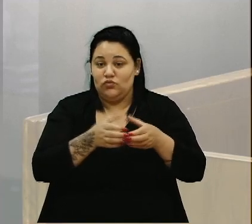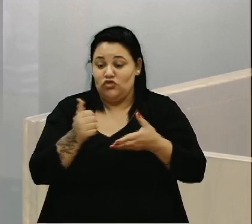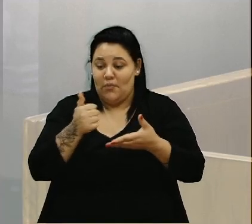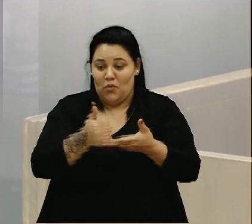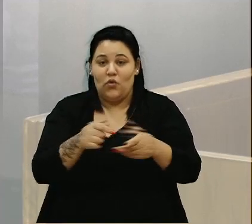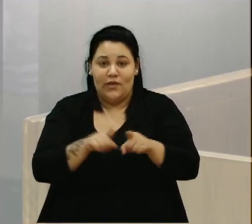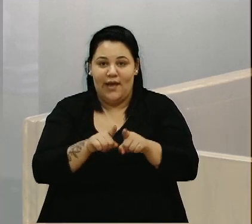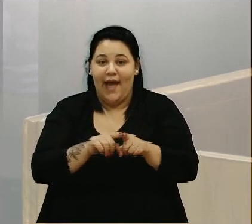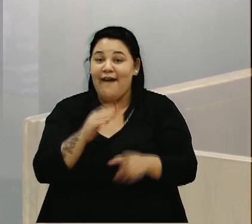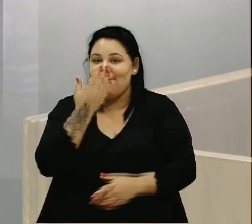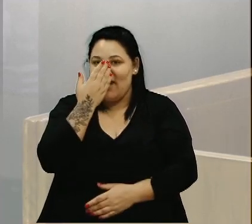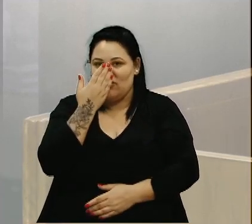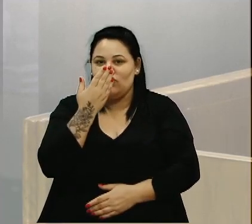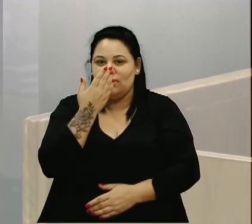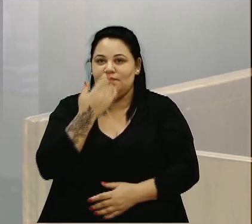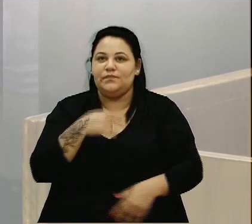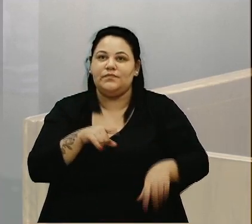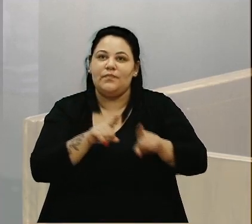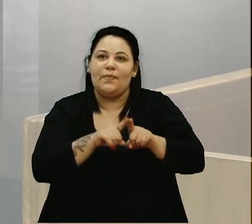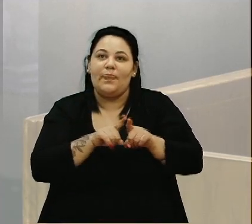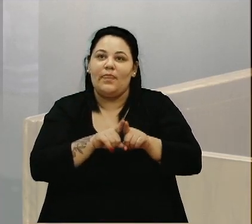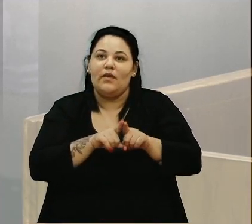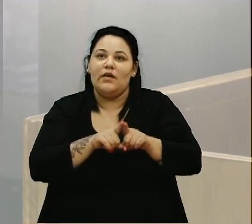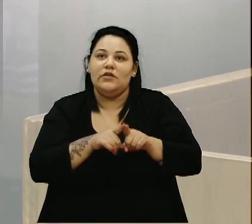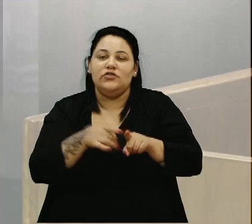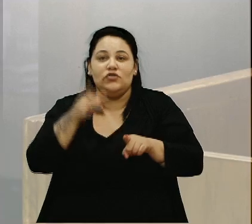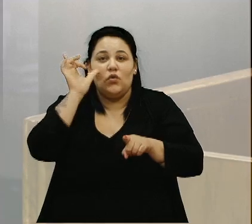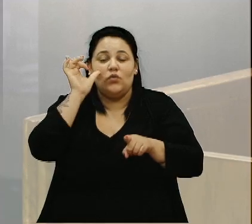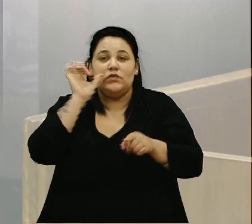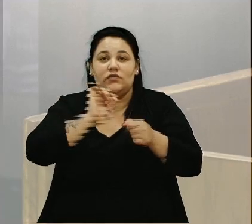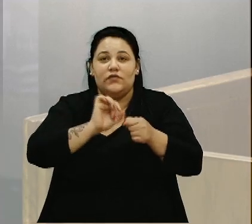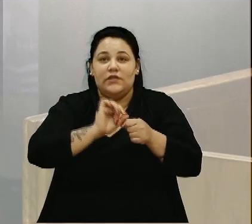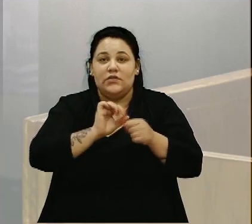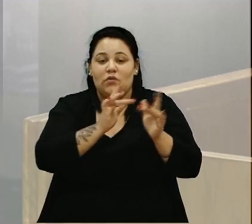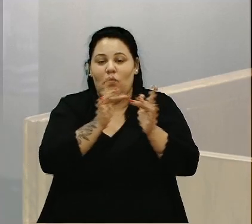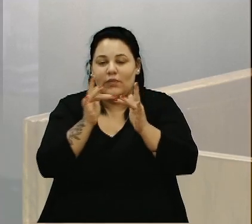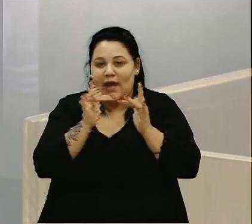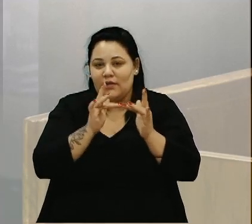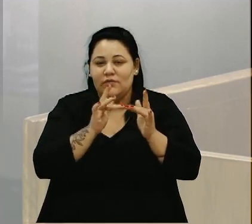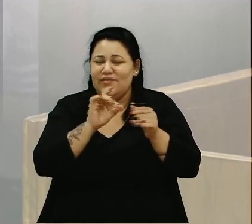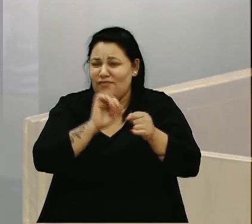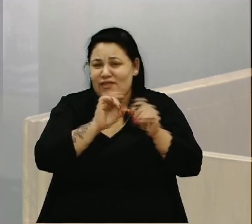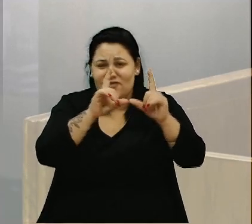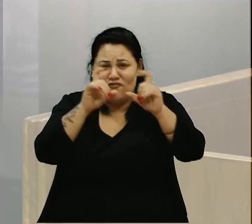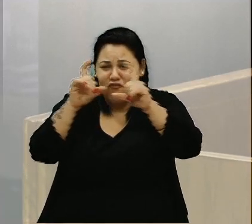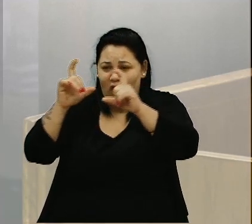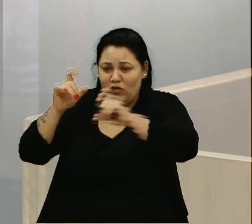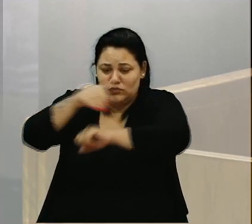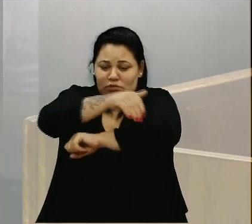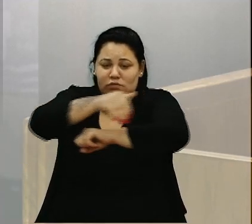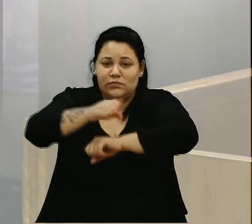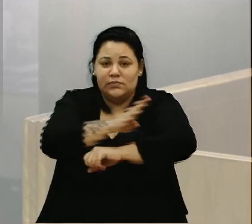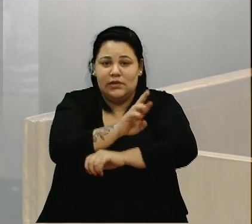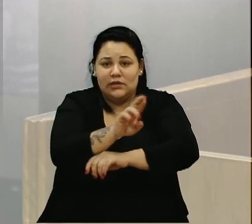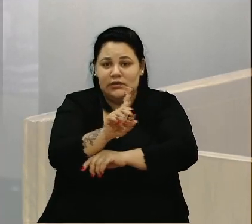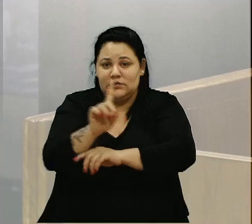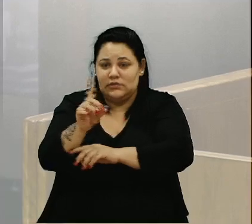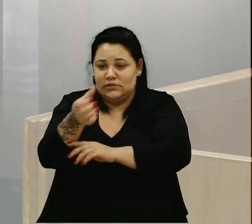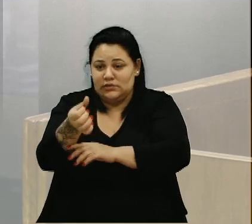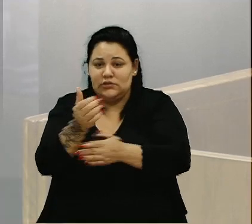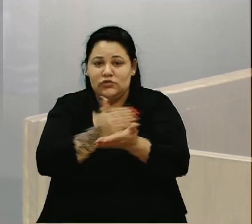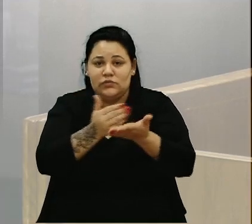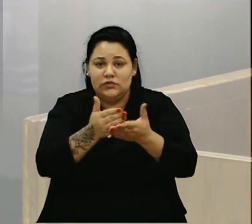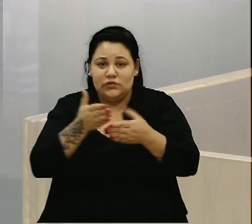estivemos ontem fazendo uma visita aí com a minha assessora e fazendo algumas fotos aí da BR-116. Começamos ali na